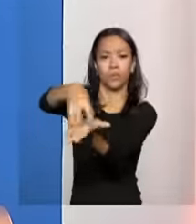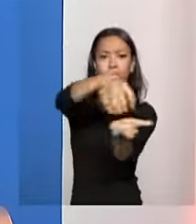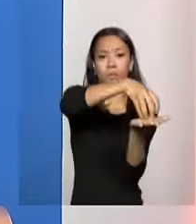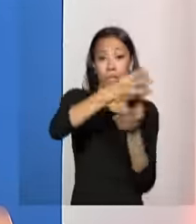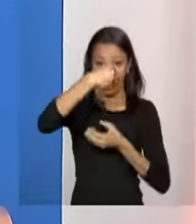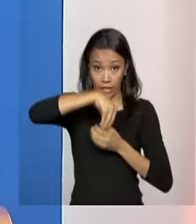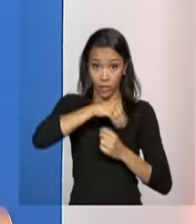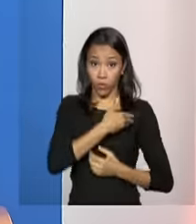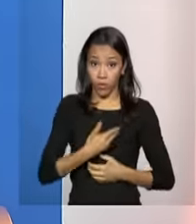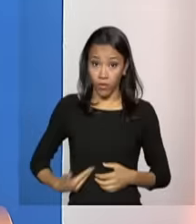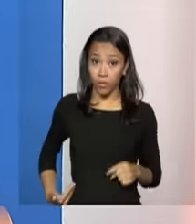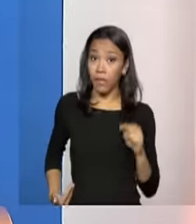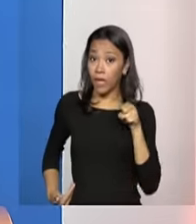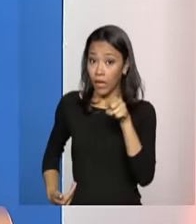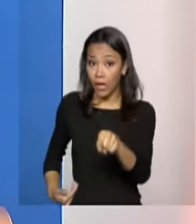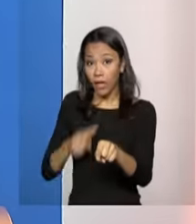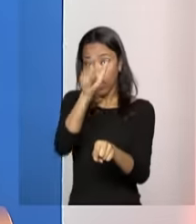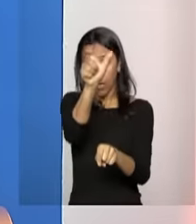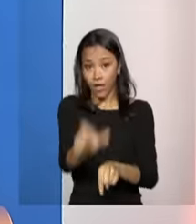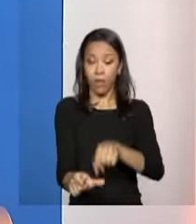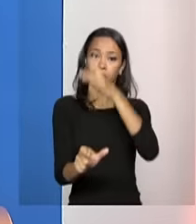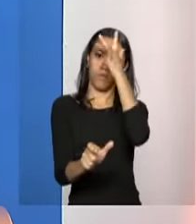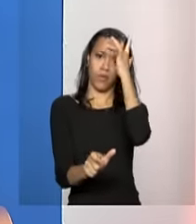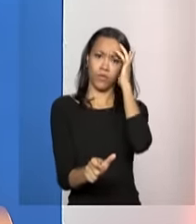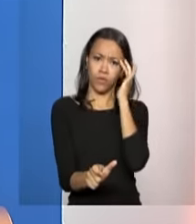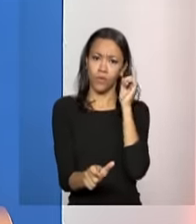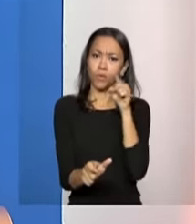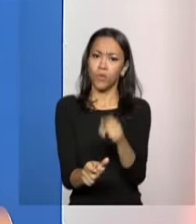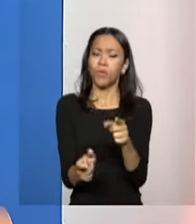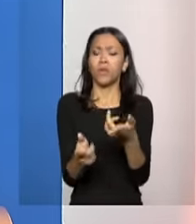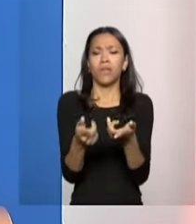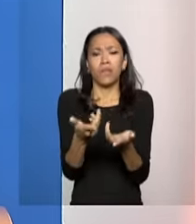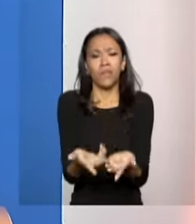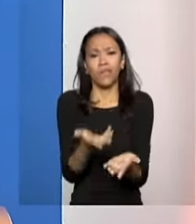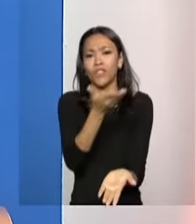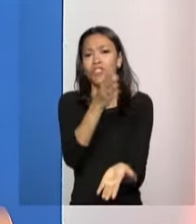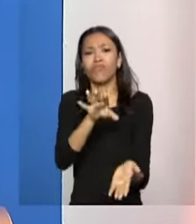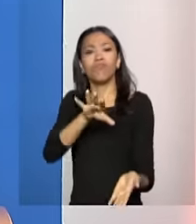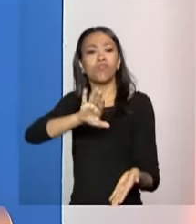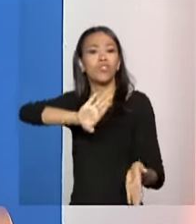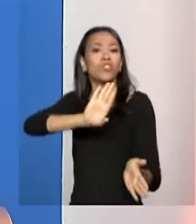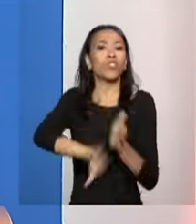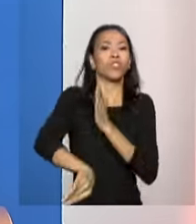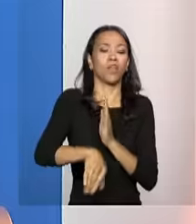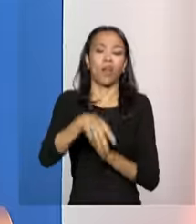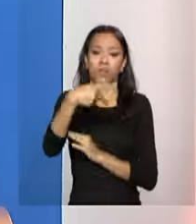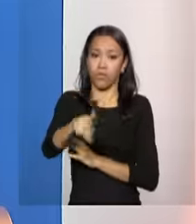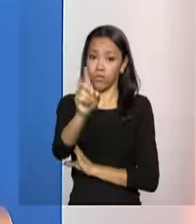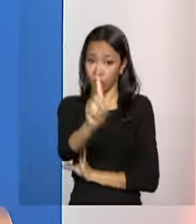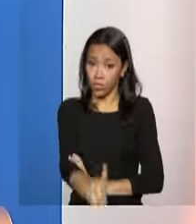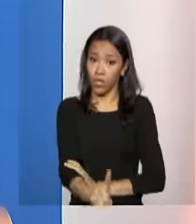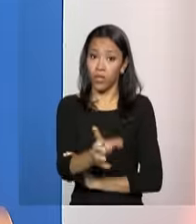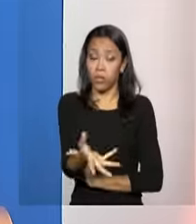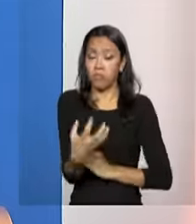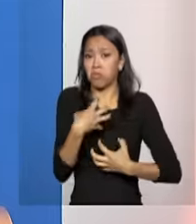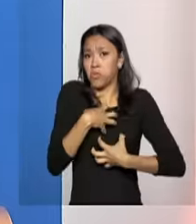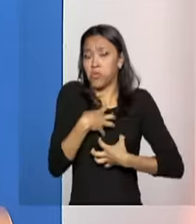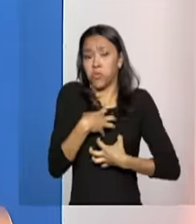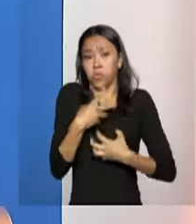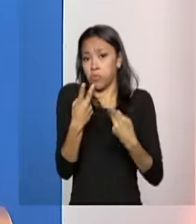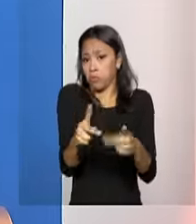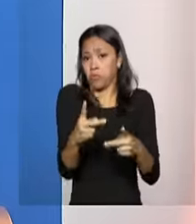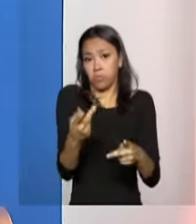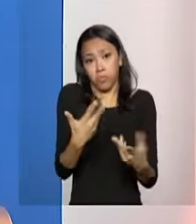aquela pessoa que foi vítima de violação de direitos, ou se sentiu excluída da sociedade